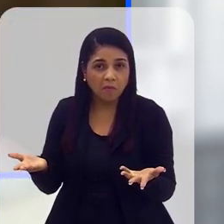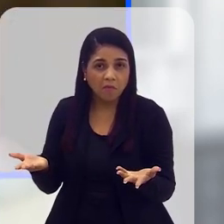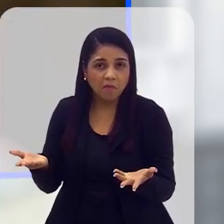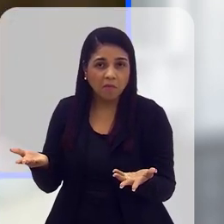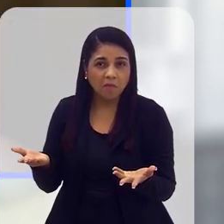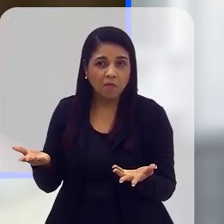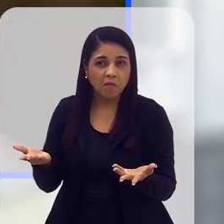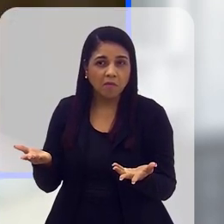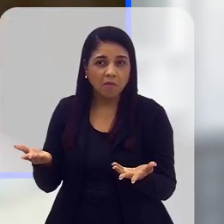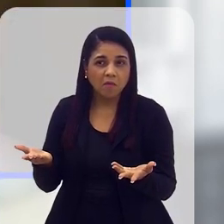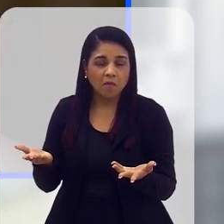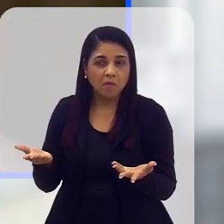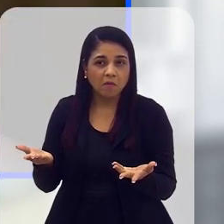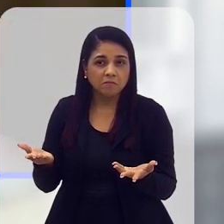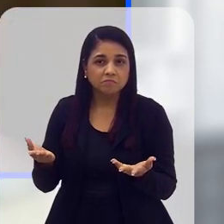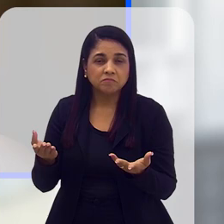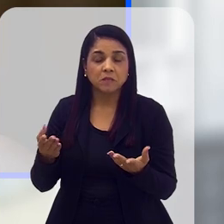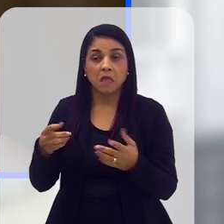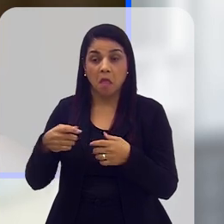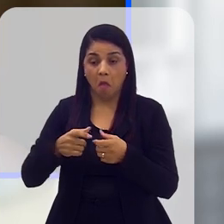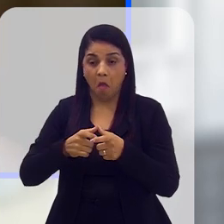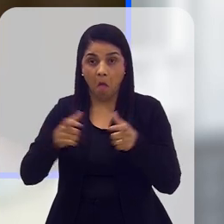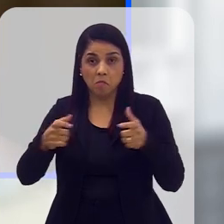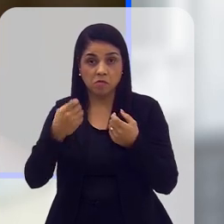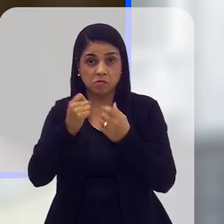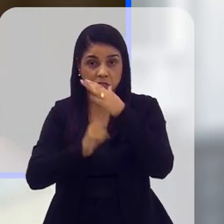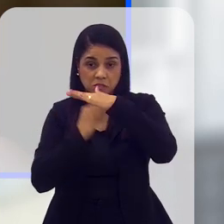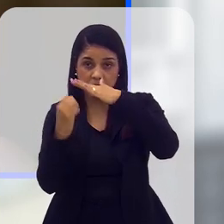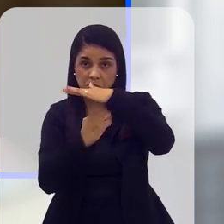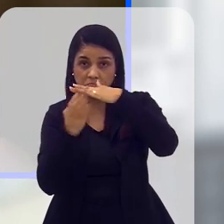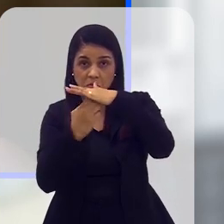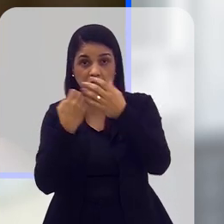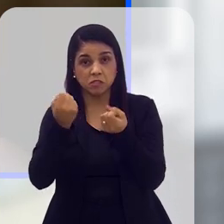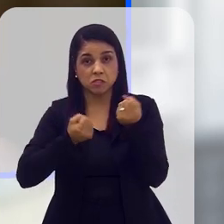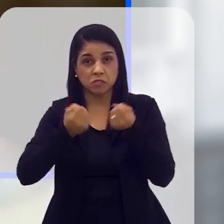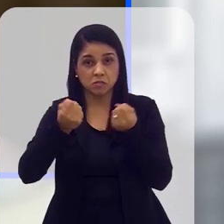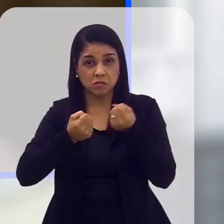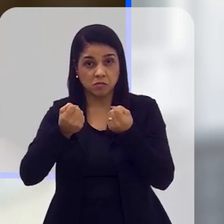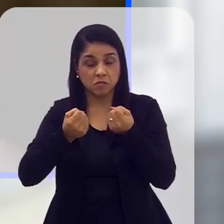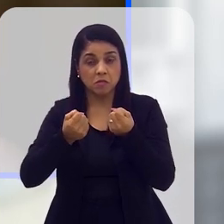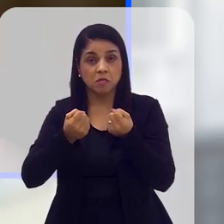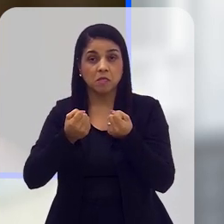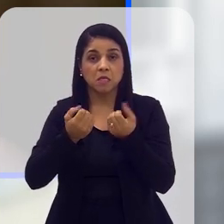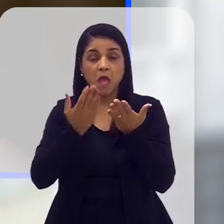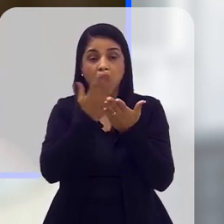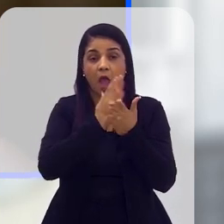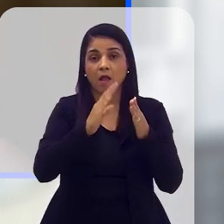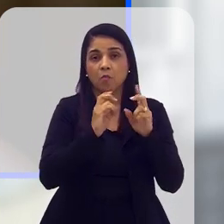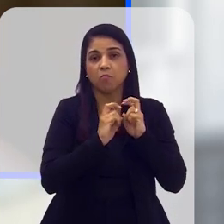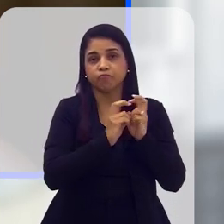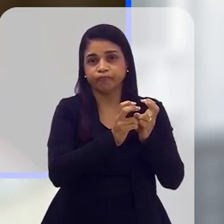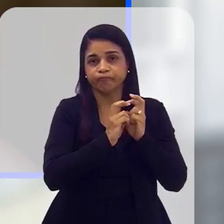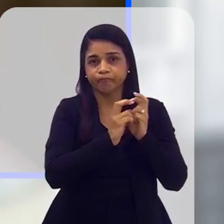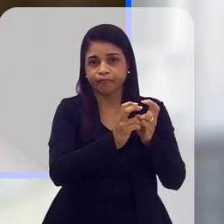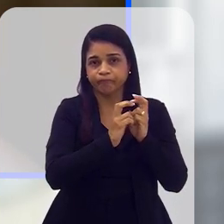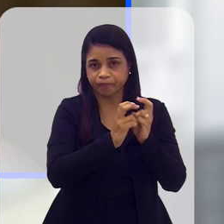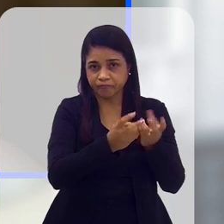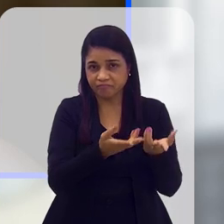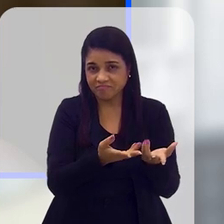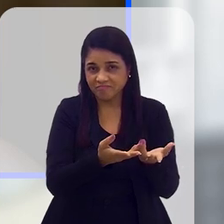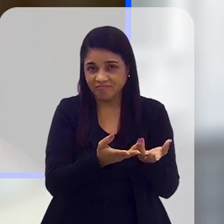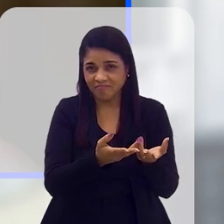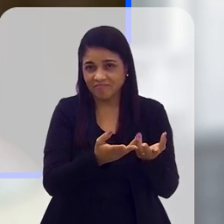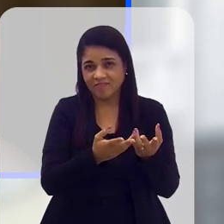houve uma enorme lobby da indústria automobilística para desmontar completamente o transporte ferroviário para